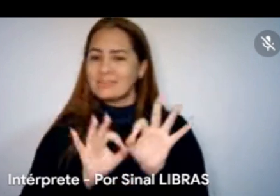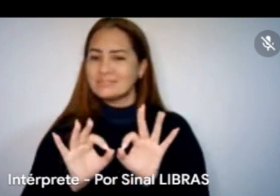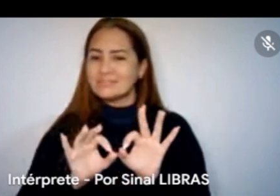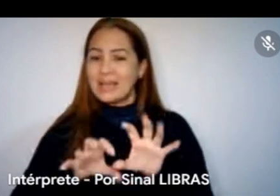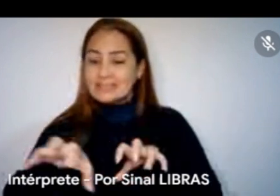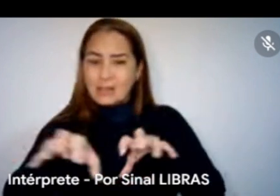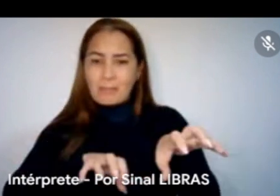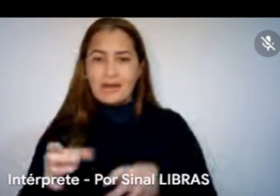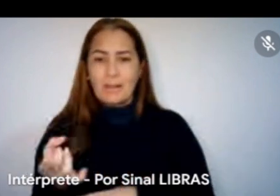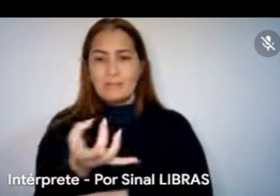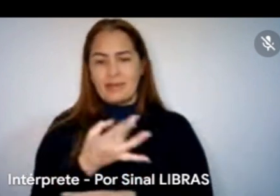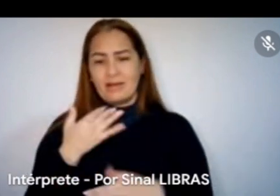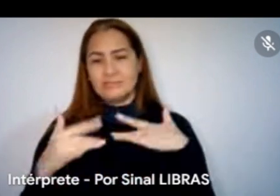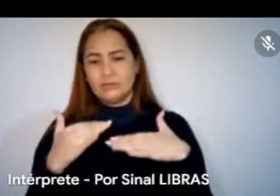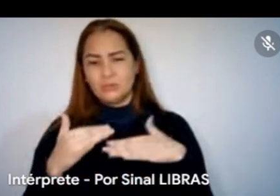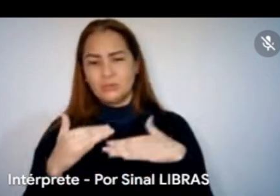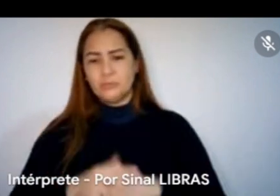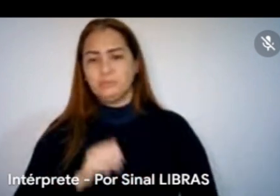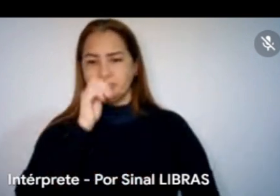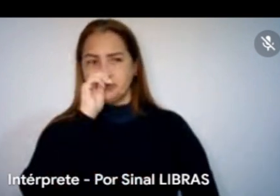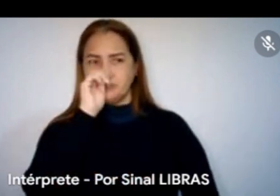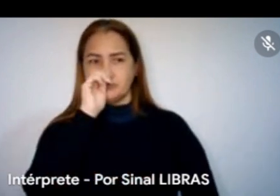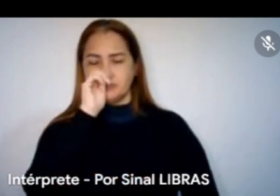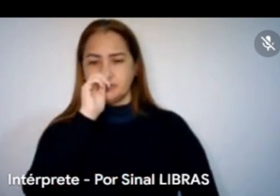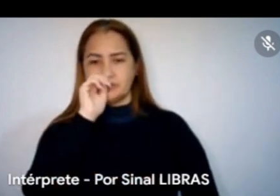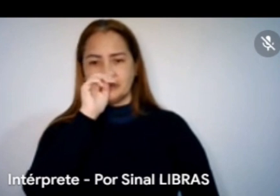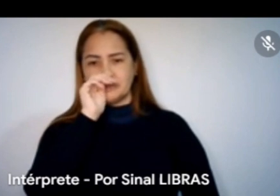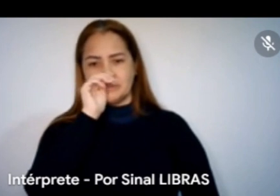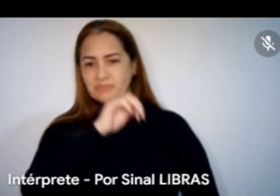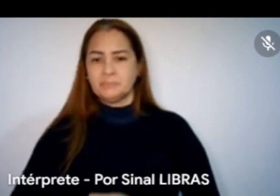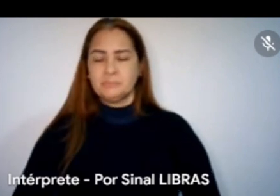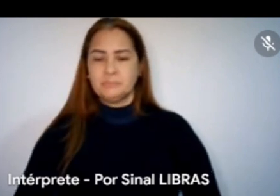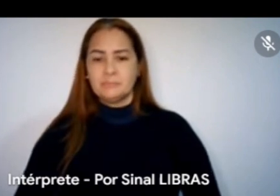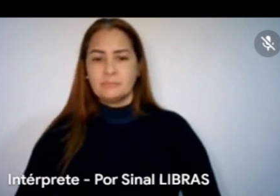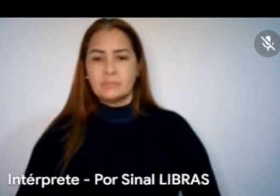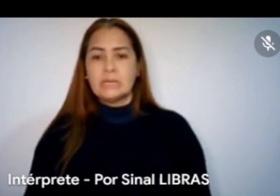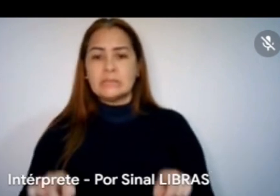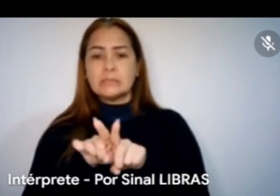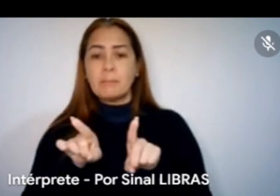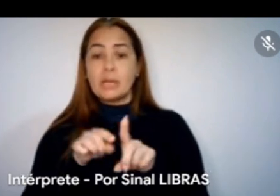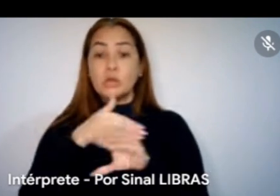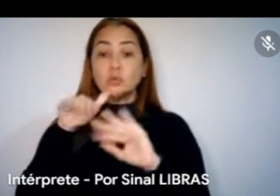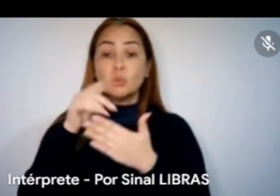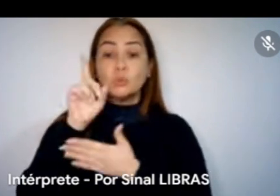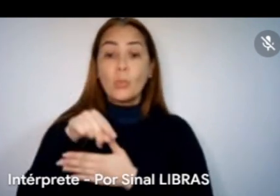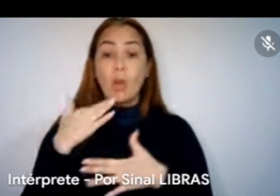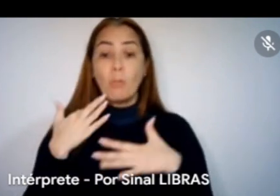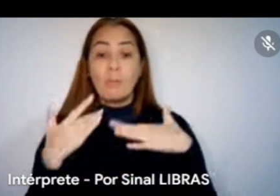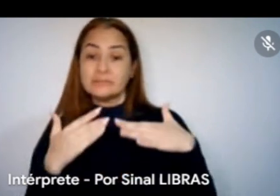ações. Sabe? E tudo isso está dentro de uma ação geral, que é uma meta.